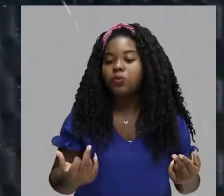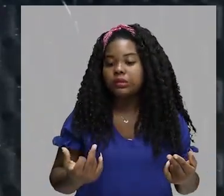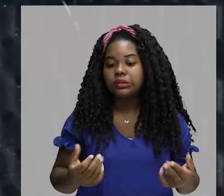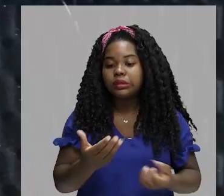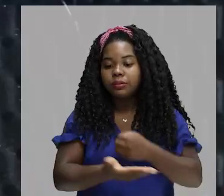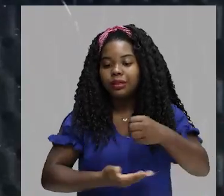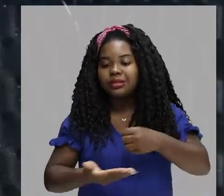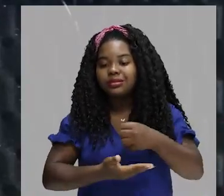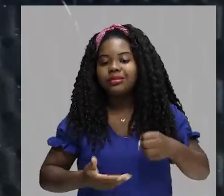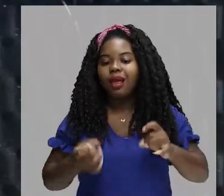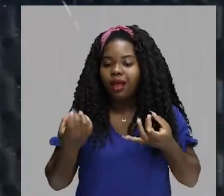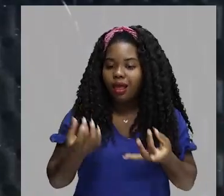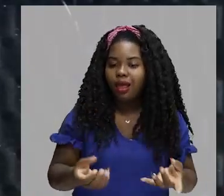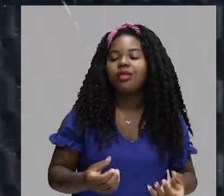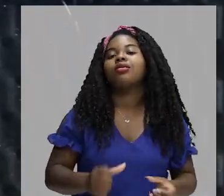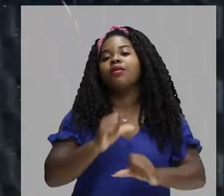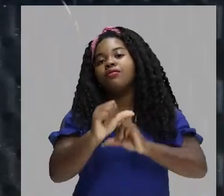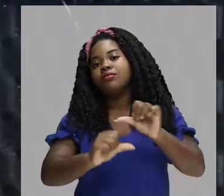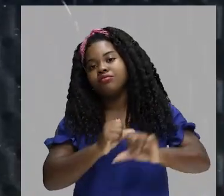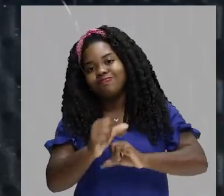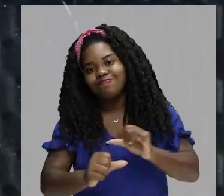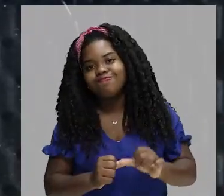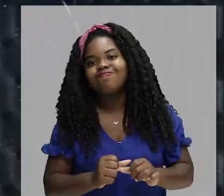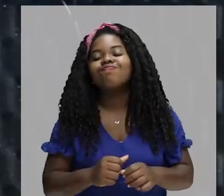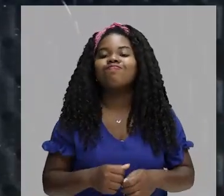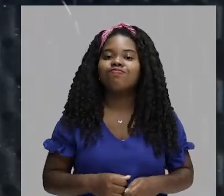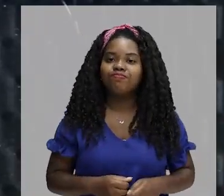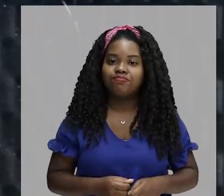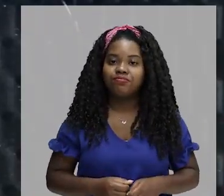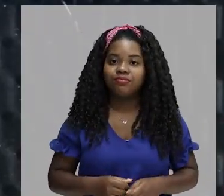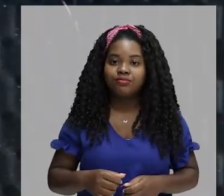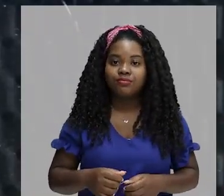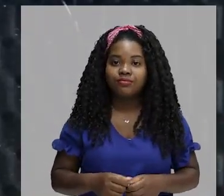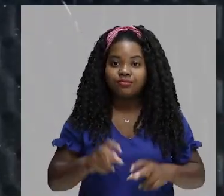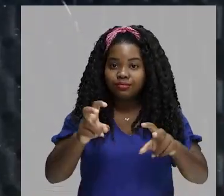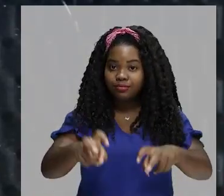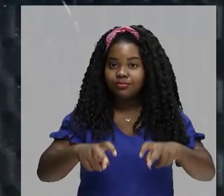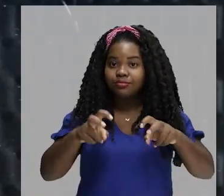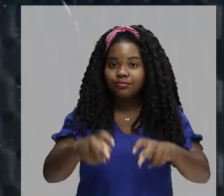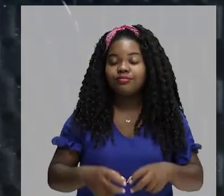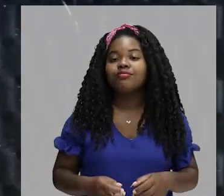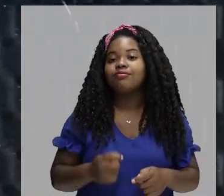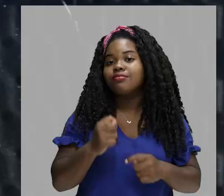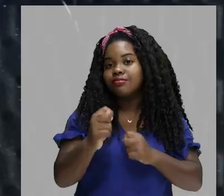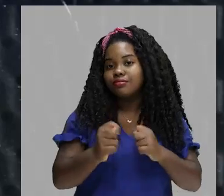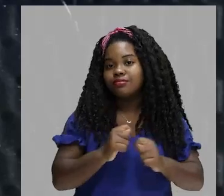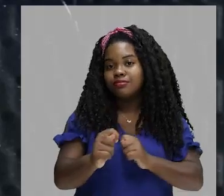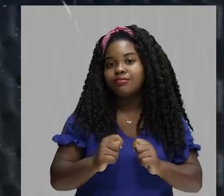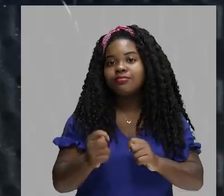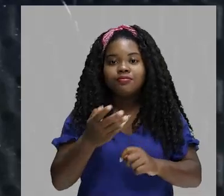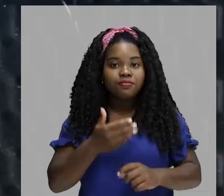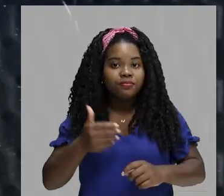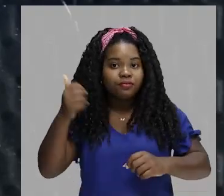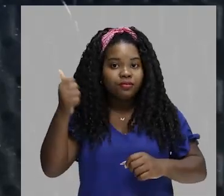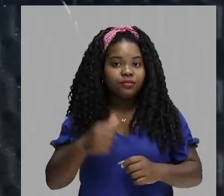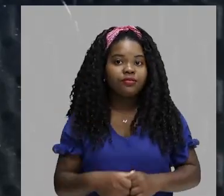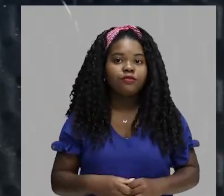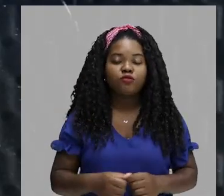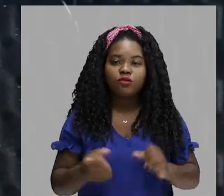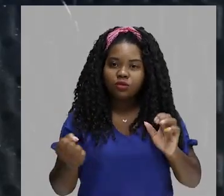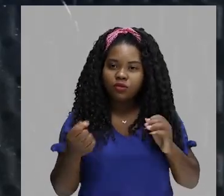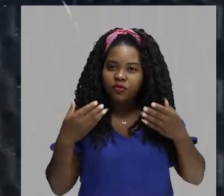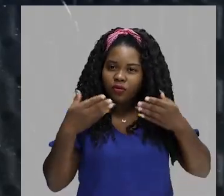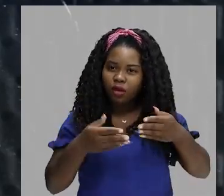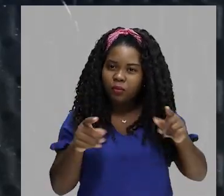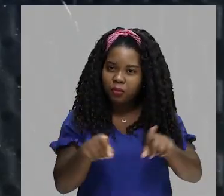apesar da agricultura ser considerada a atividade econômica mais significativa ou predominante entre essas